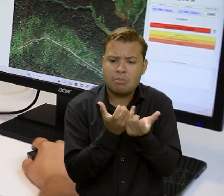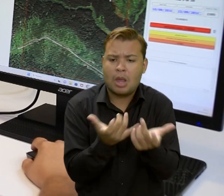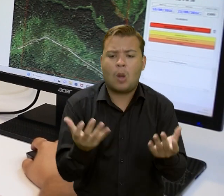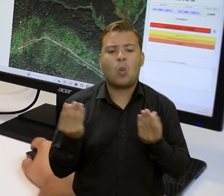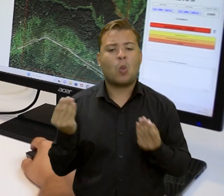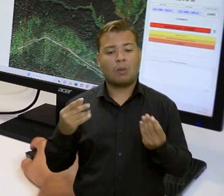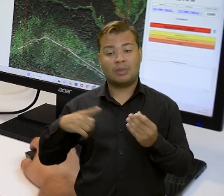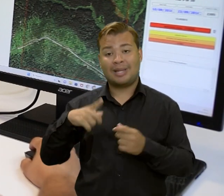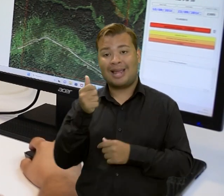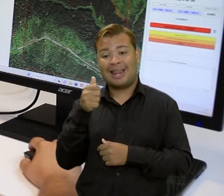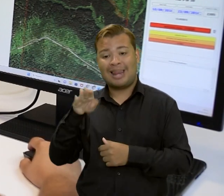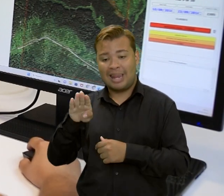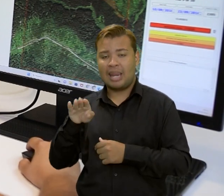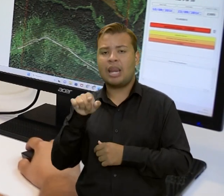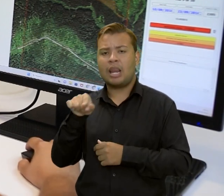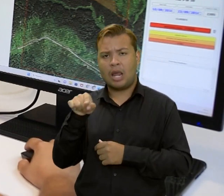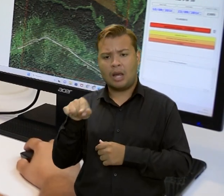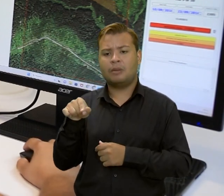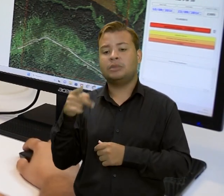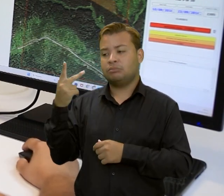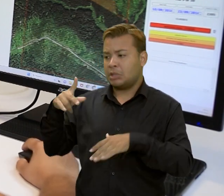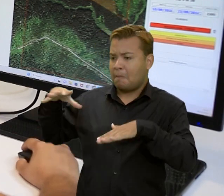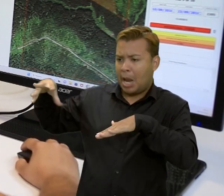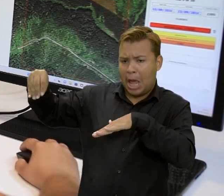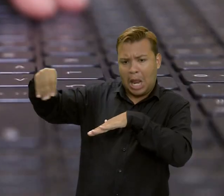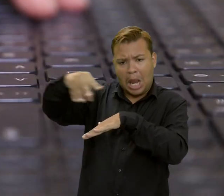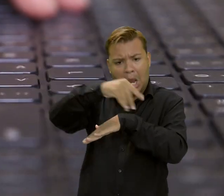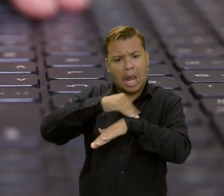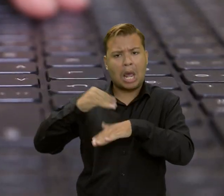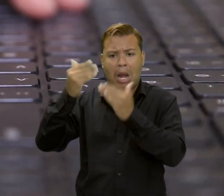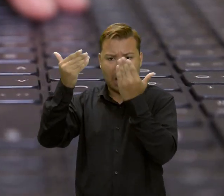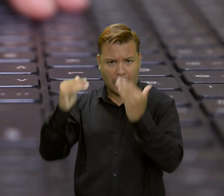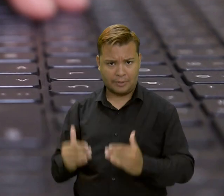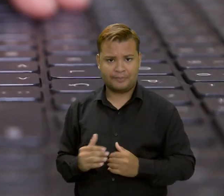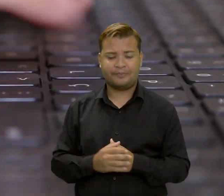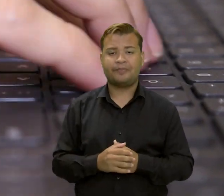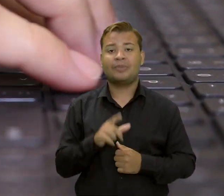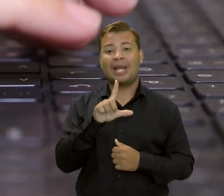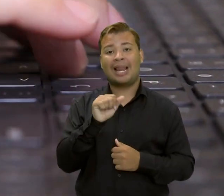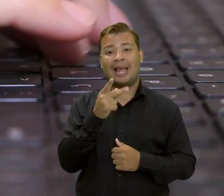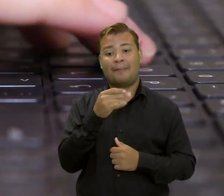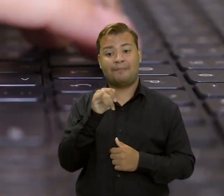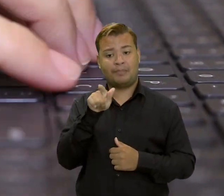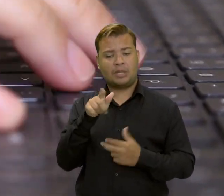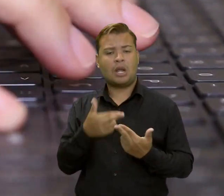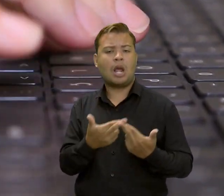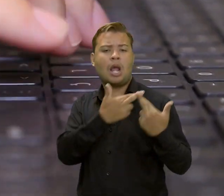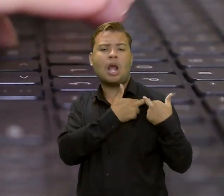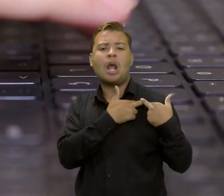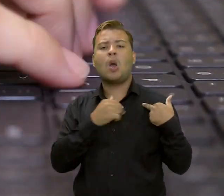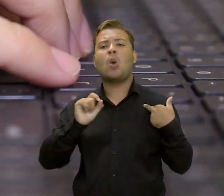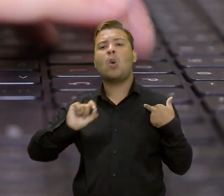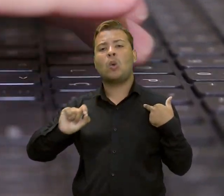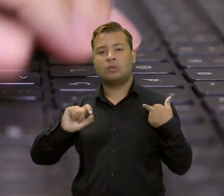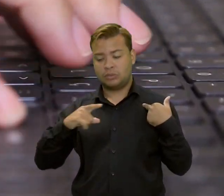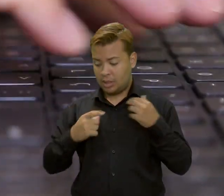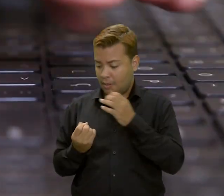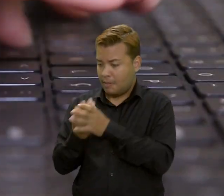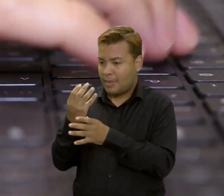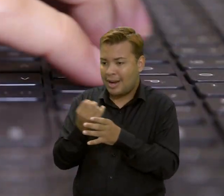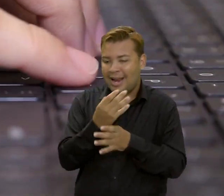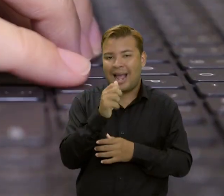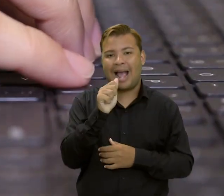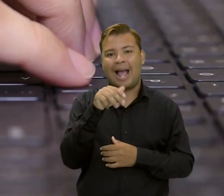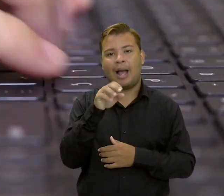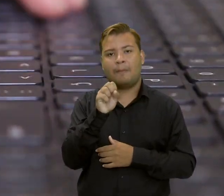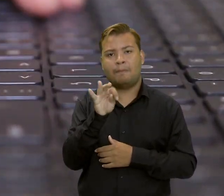Processamento de Imagens e Geoprocessamento. O LAPIG vai ser responsável pela criação de amostras para